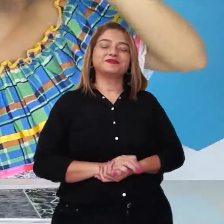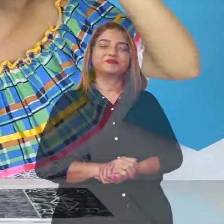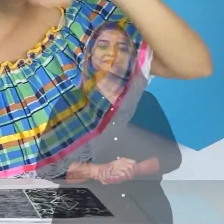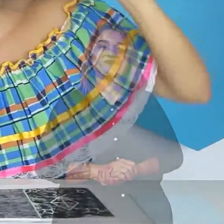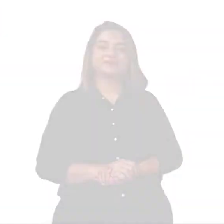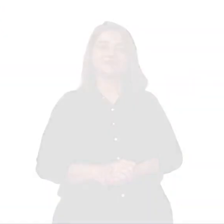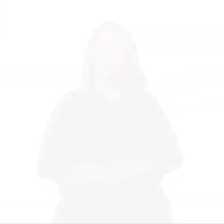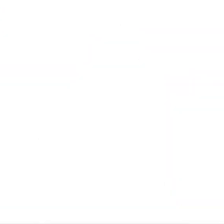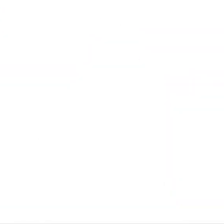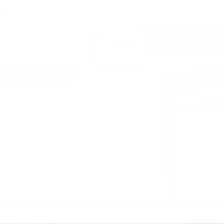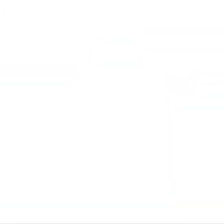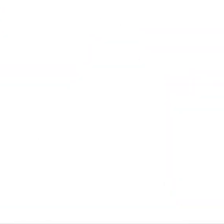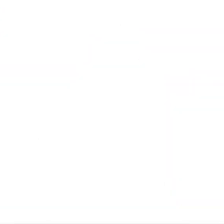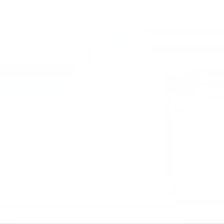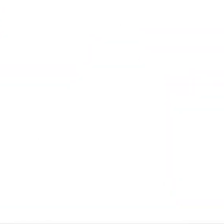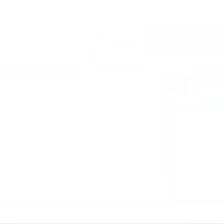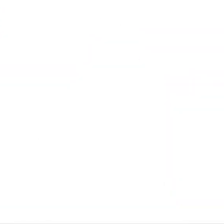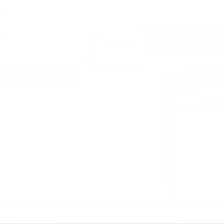tchau!